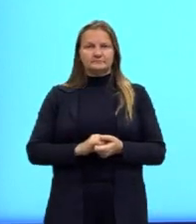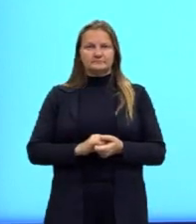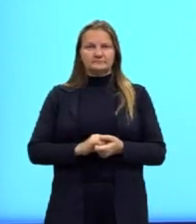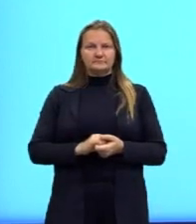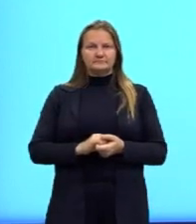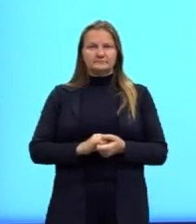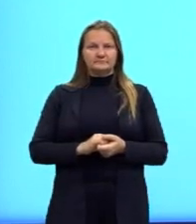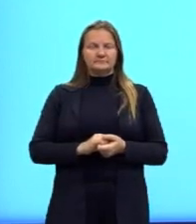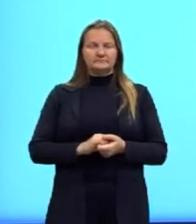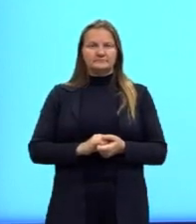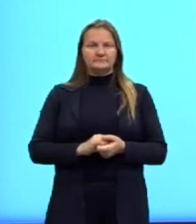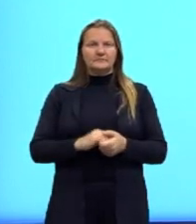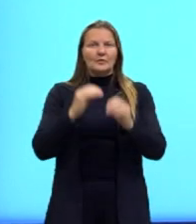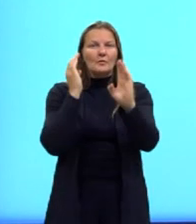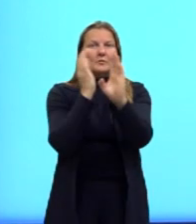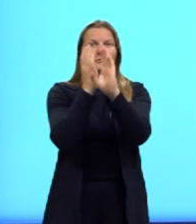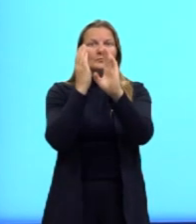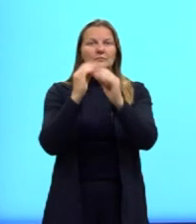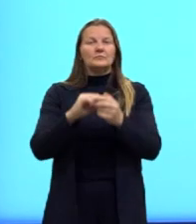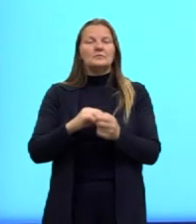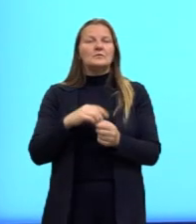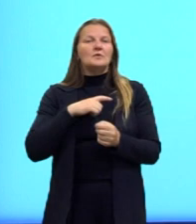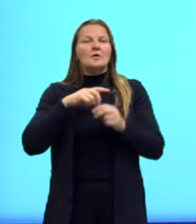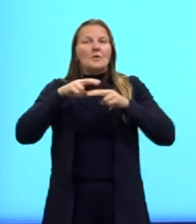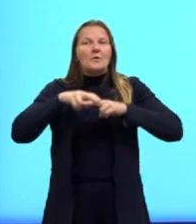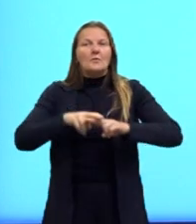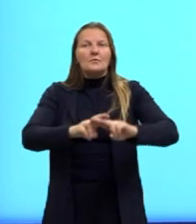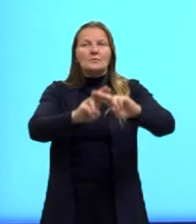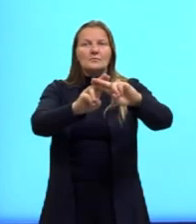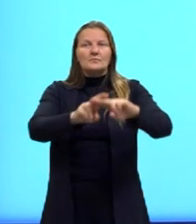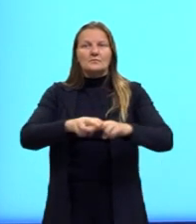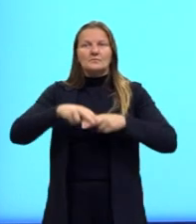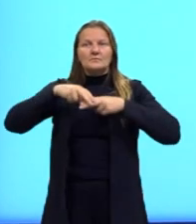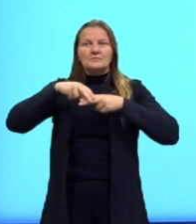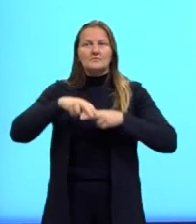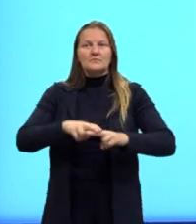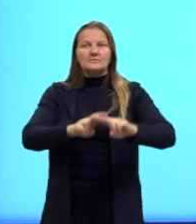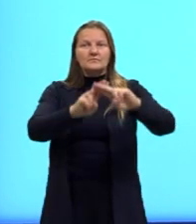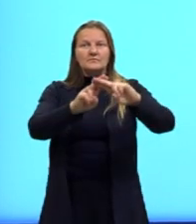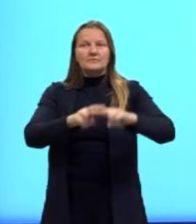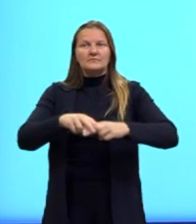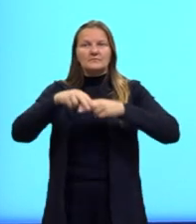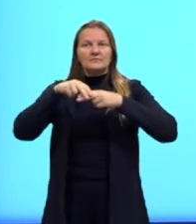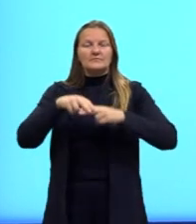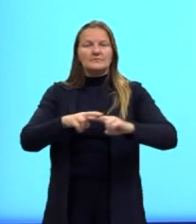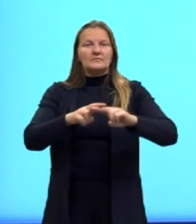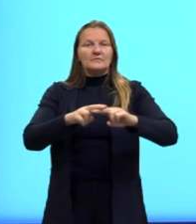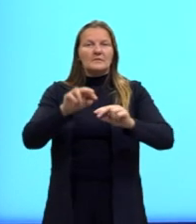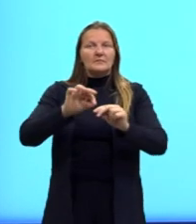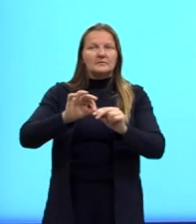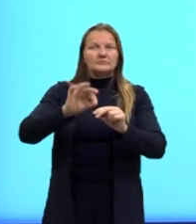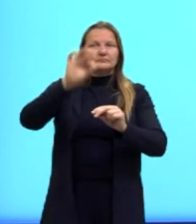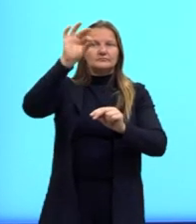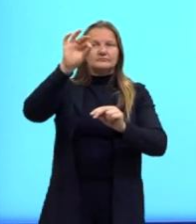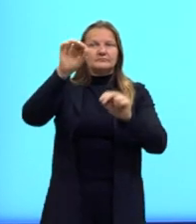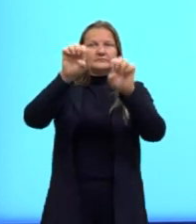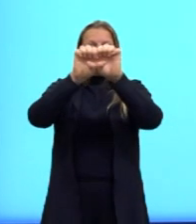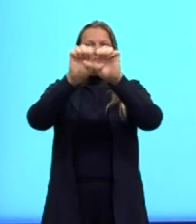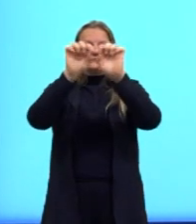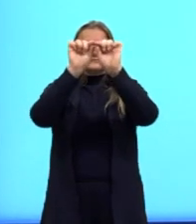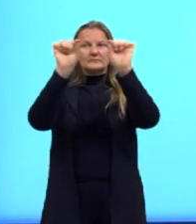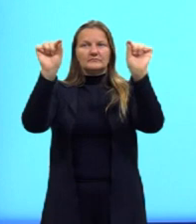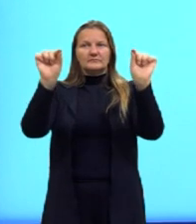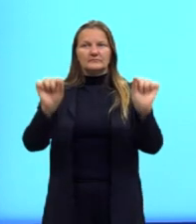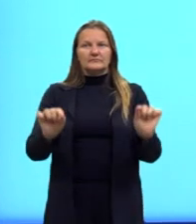Nós podemos descobrir a altura do balanço a partir da altura da estrutura. Nós não sabemos, né,